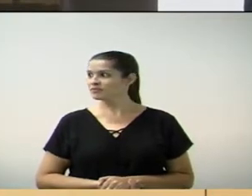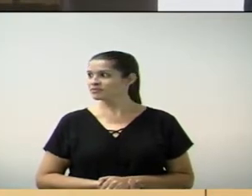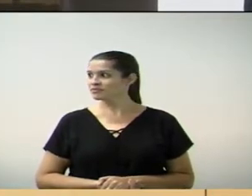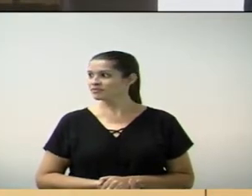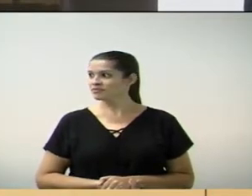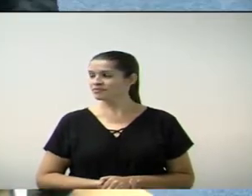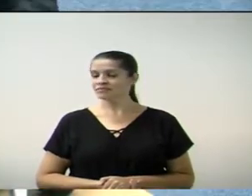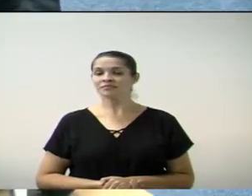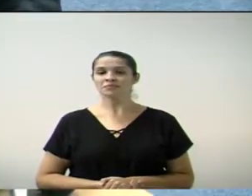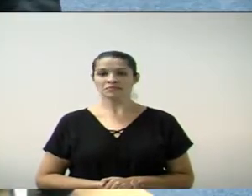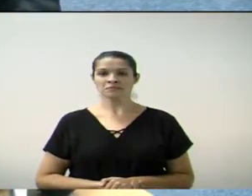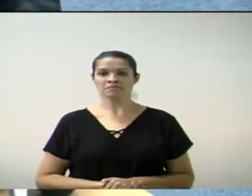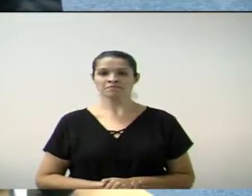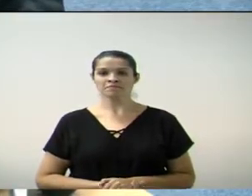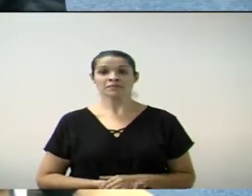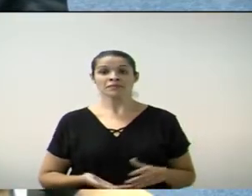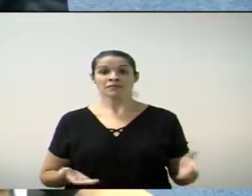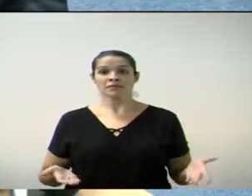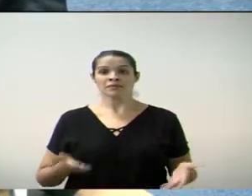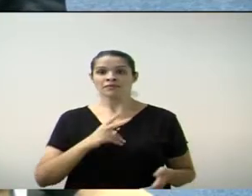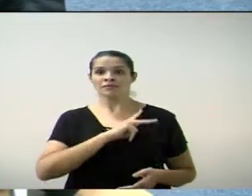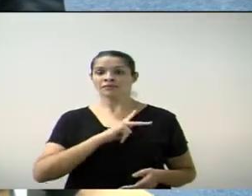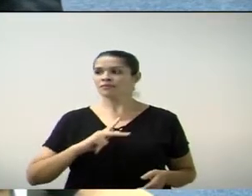sessão,